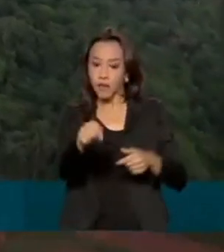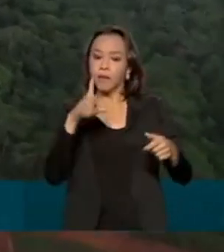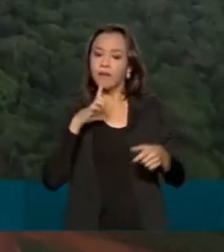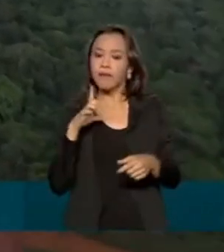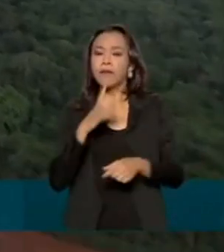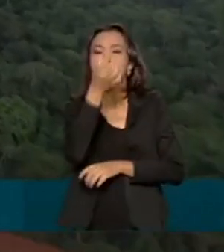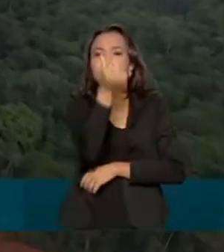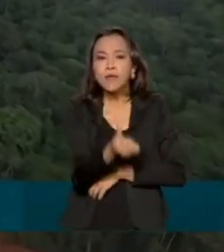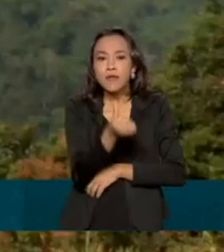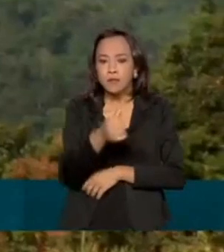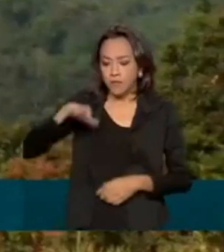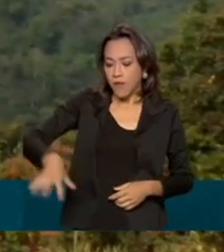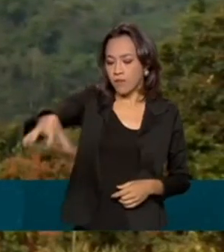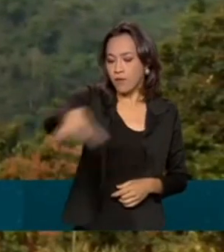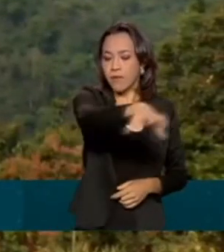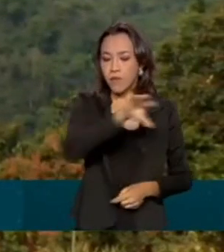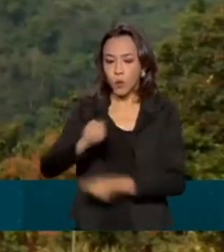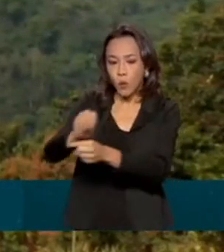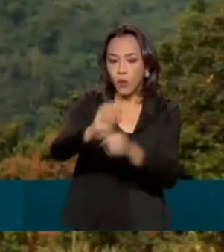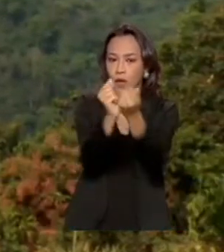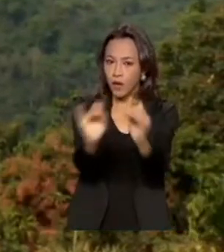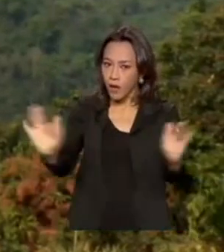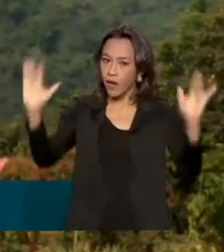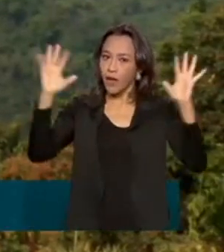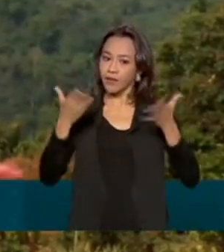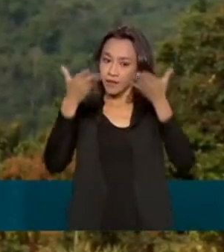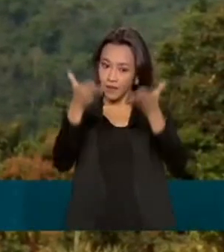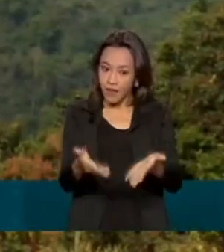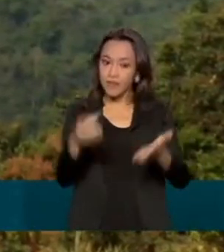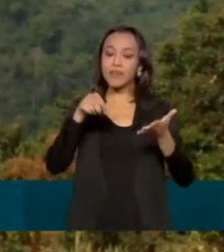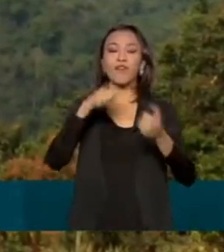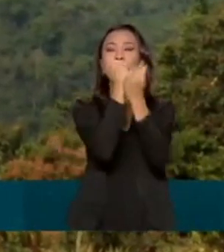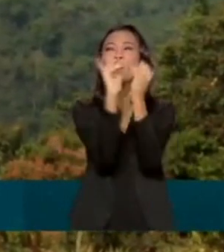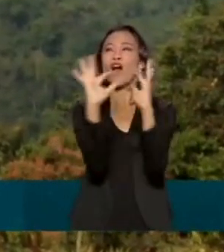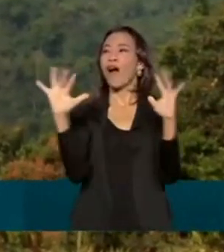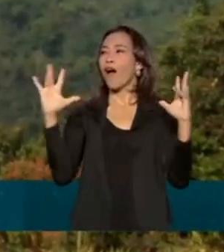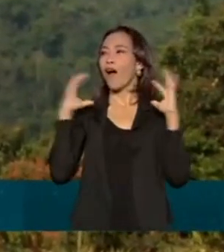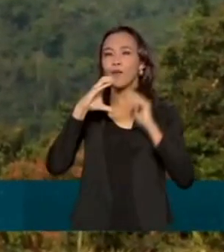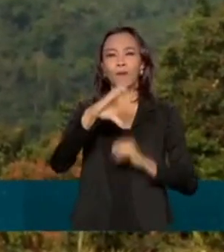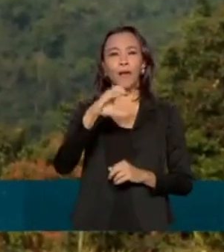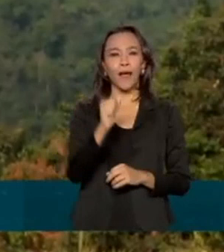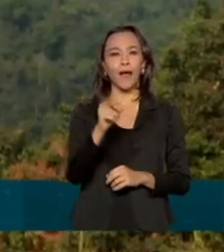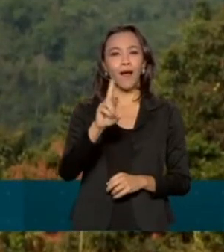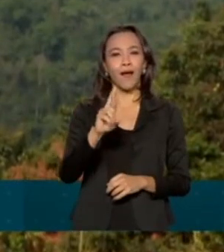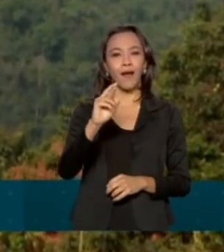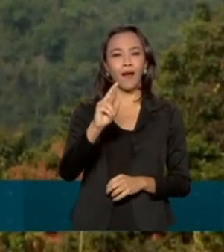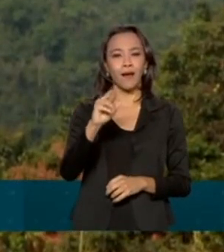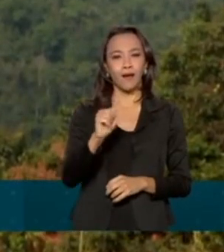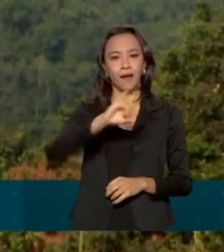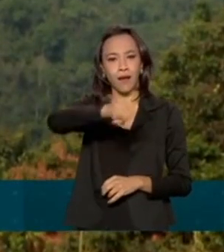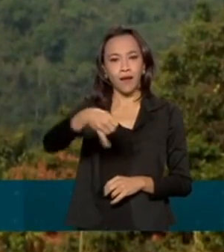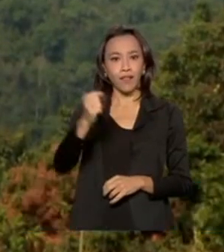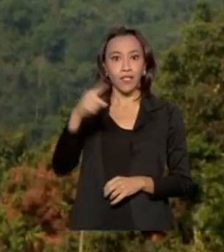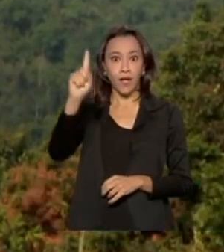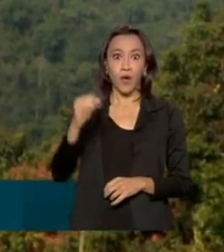seis unidades de conservação, inclusive a Floresta Nacional dos Carajás. Toda esta área reunida supera os 800 mil